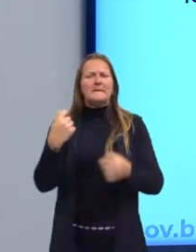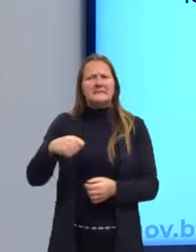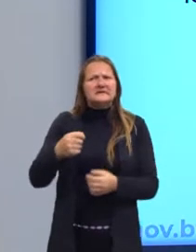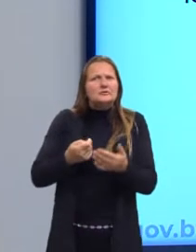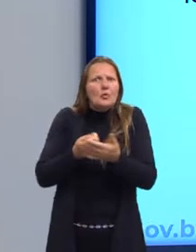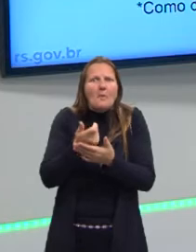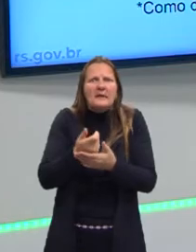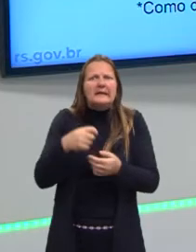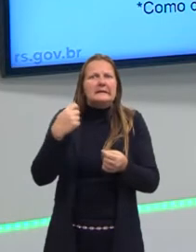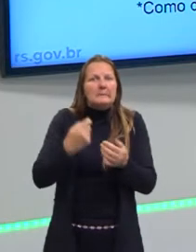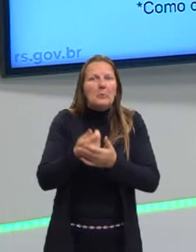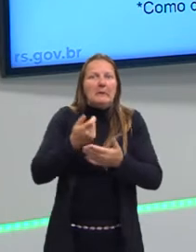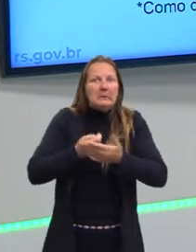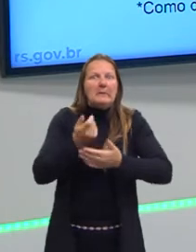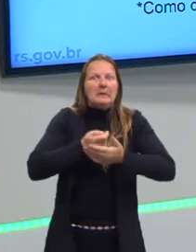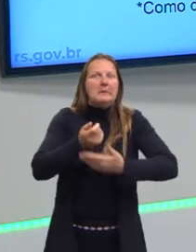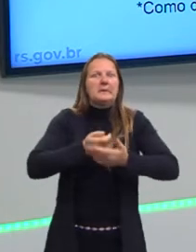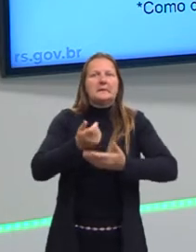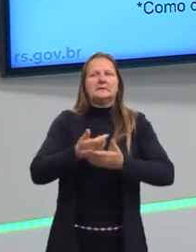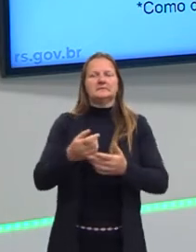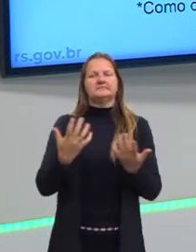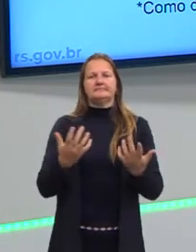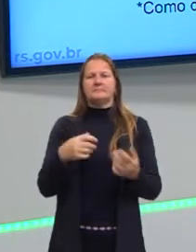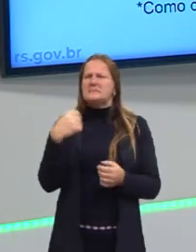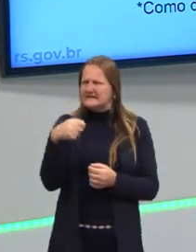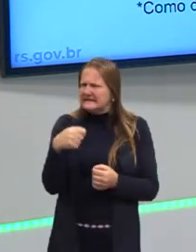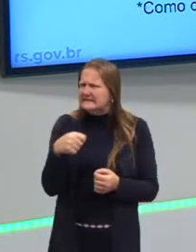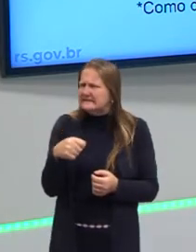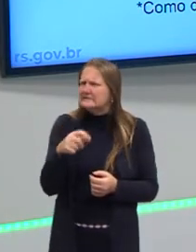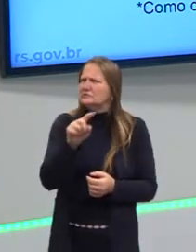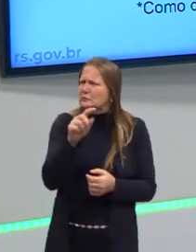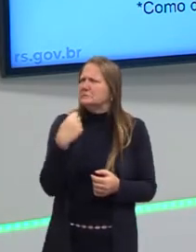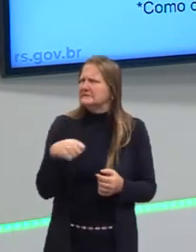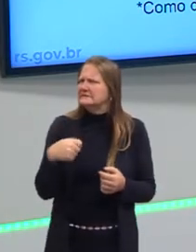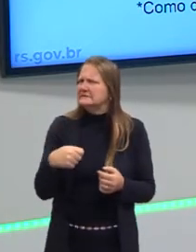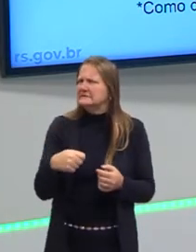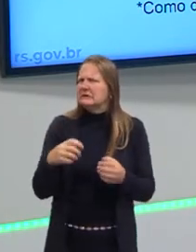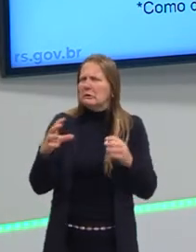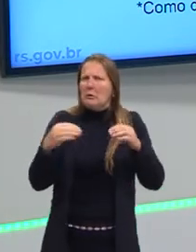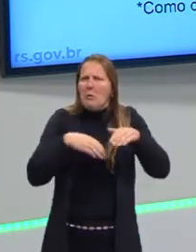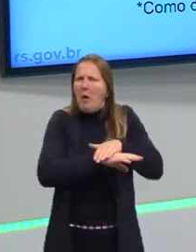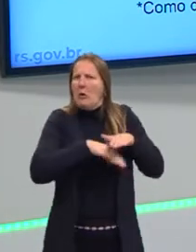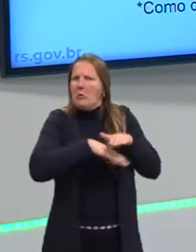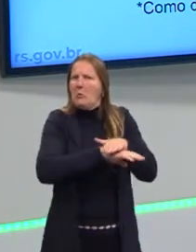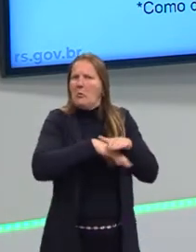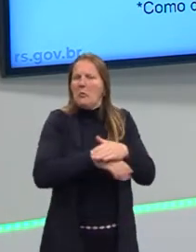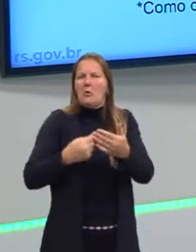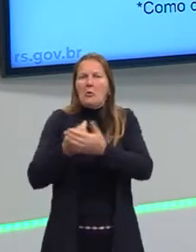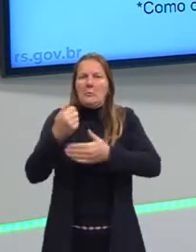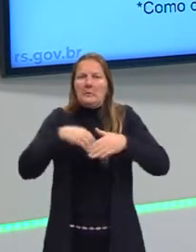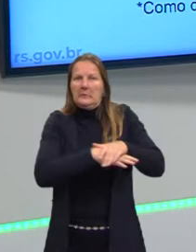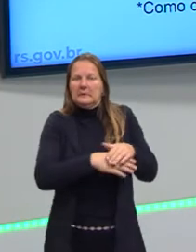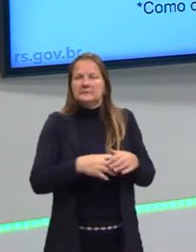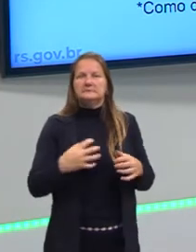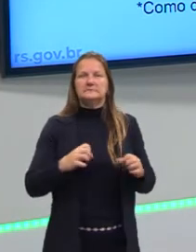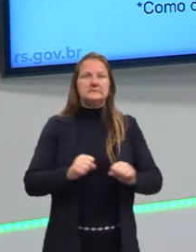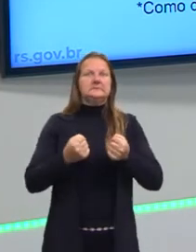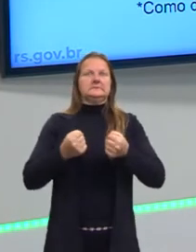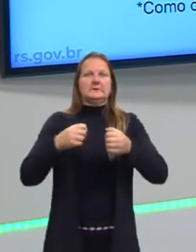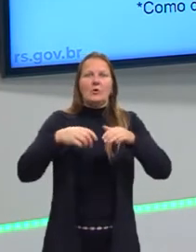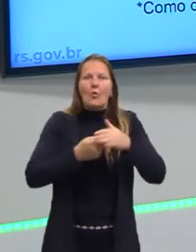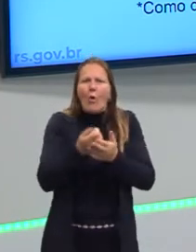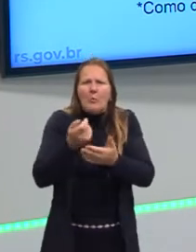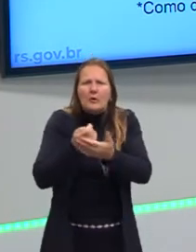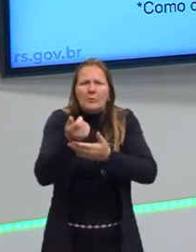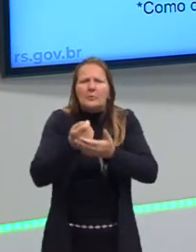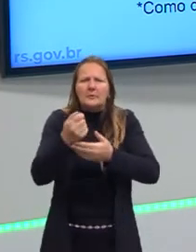tanto quanto nós compramos, há necessidade de tanto acúmulo, muitas vezes compramos por impulso. Eu sei que, por favor, aqui não